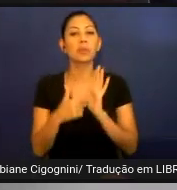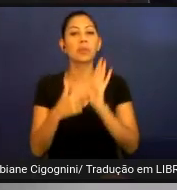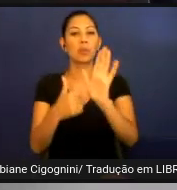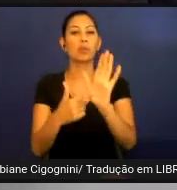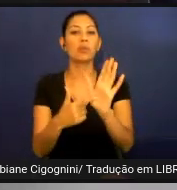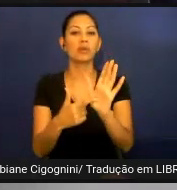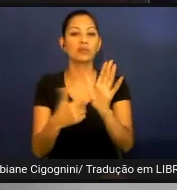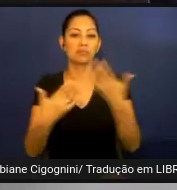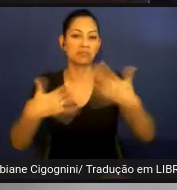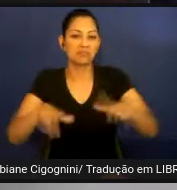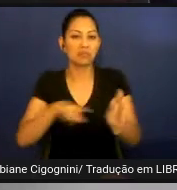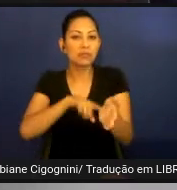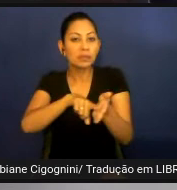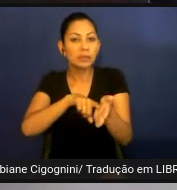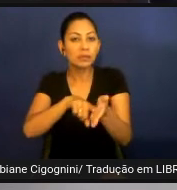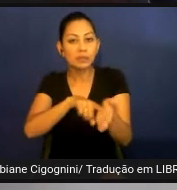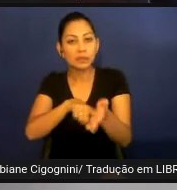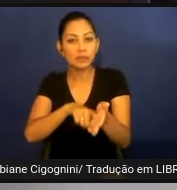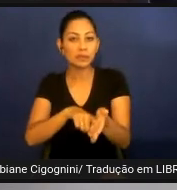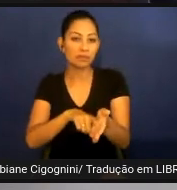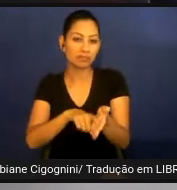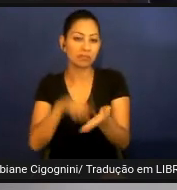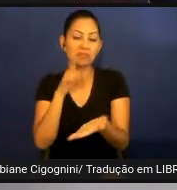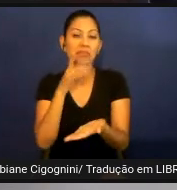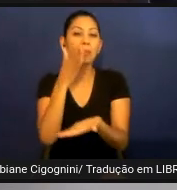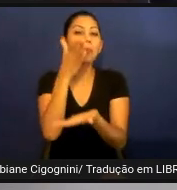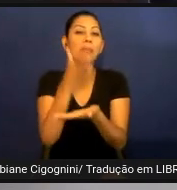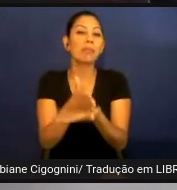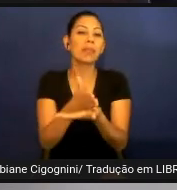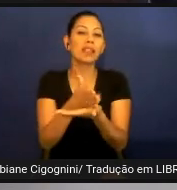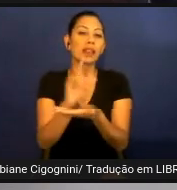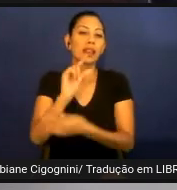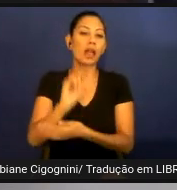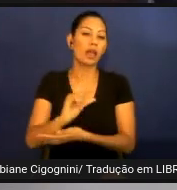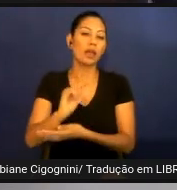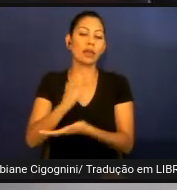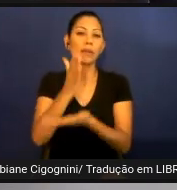uma vez que nem metade da turma respondeu a pesquisa